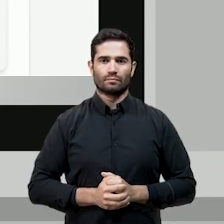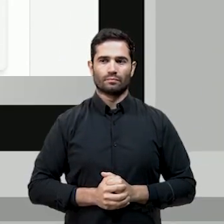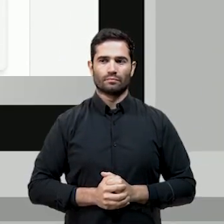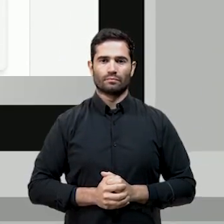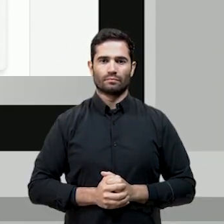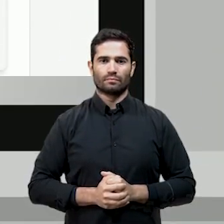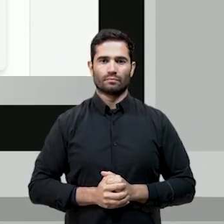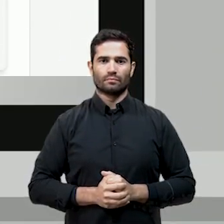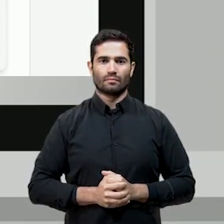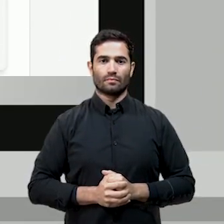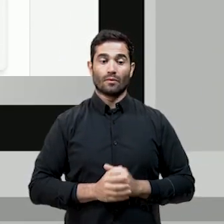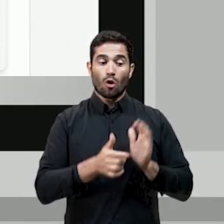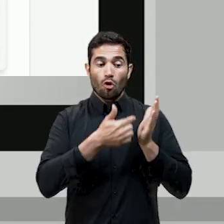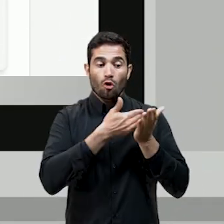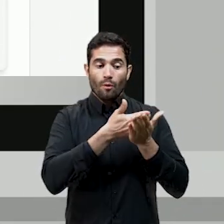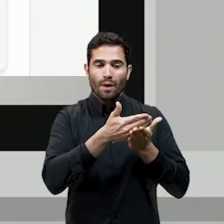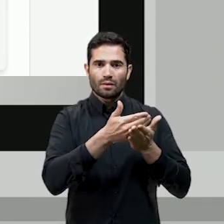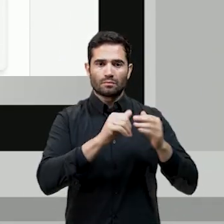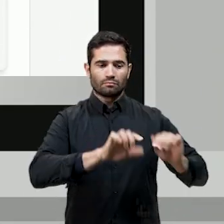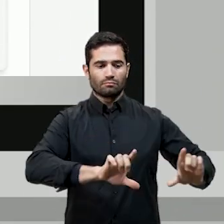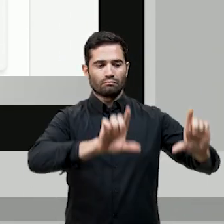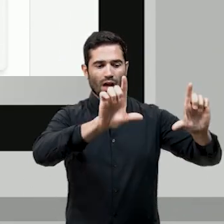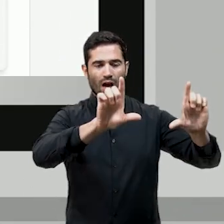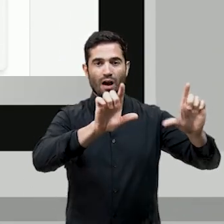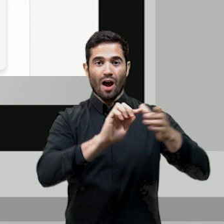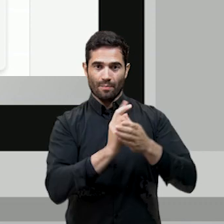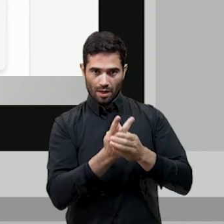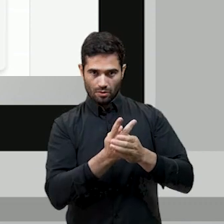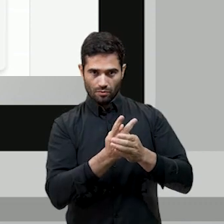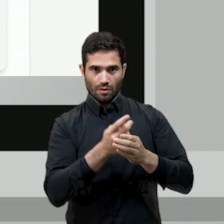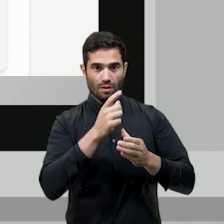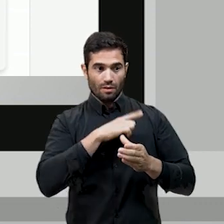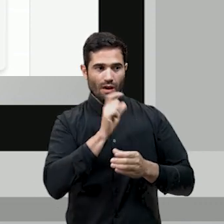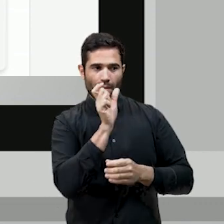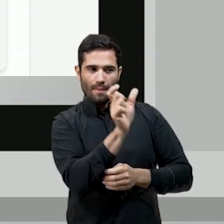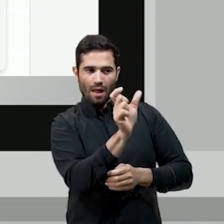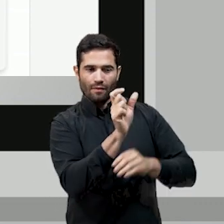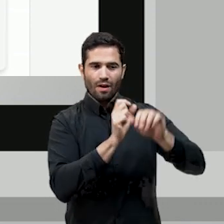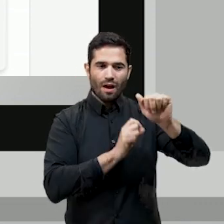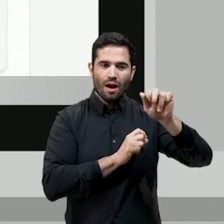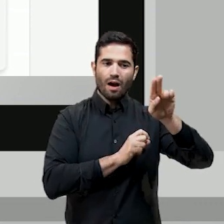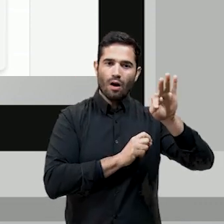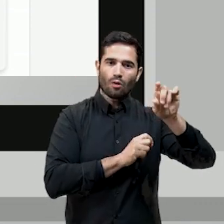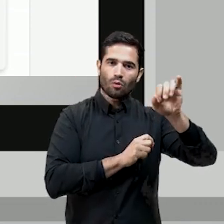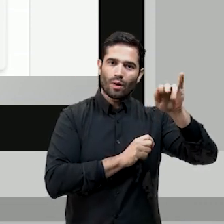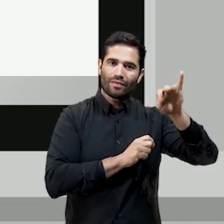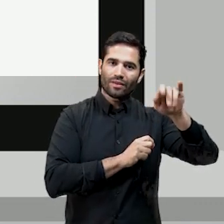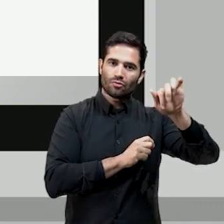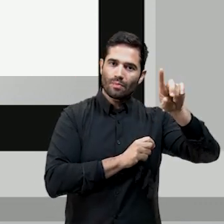Na tela inicial do aplicativo Solgov busque Autoatendimento e depois Minha Saúde.